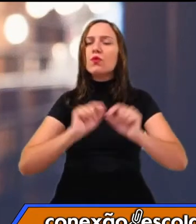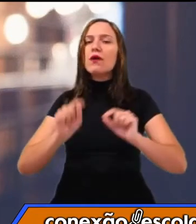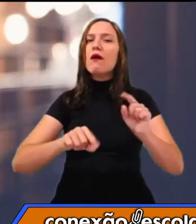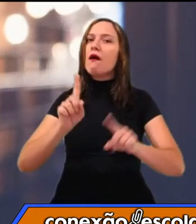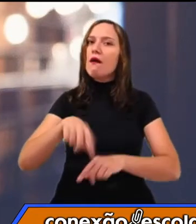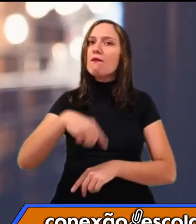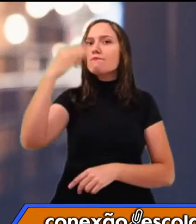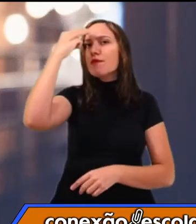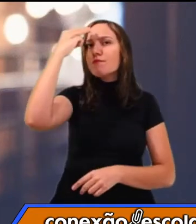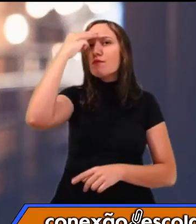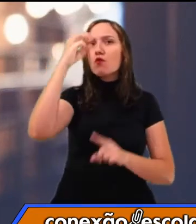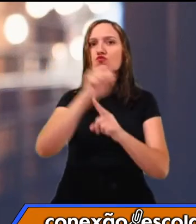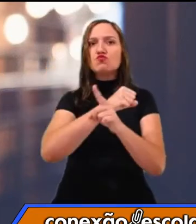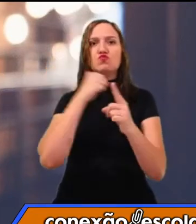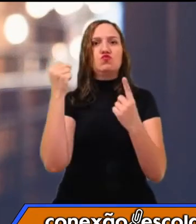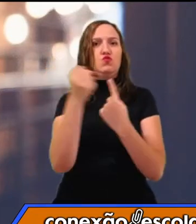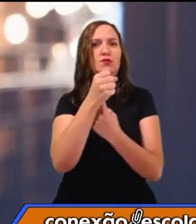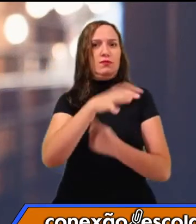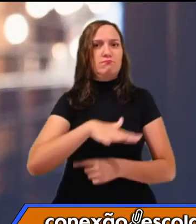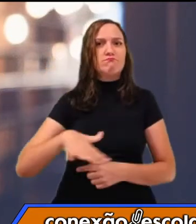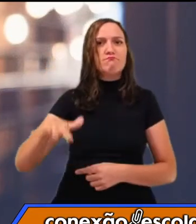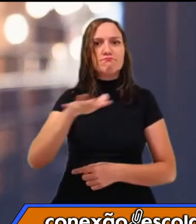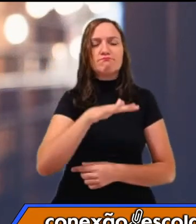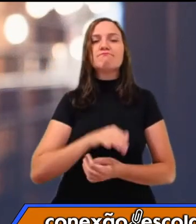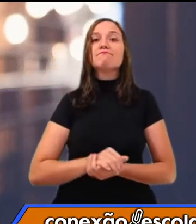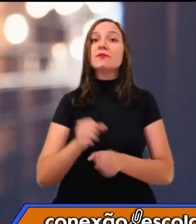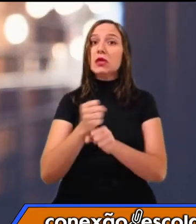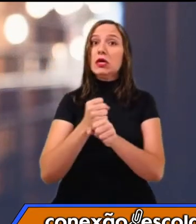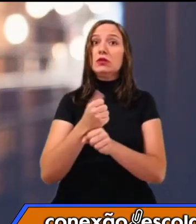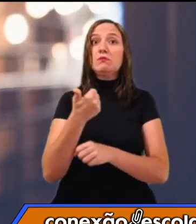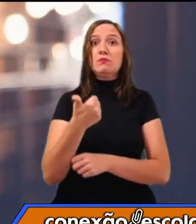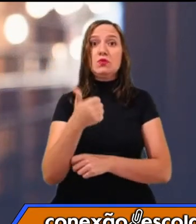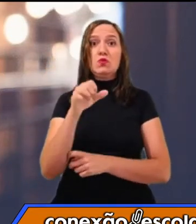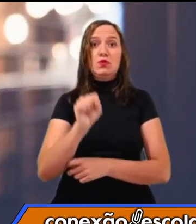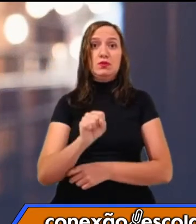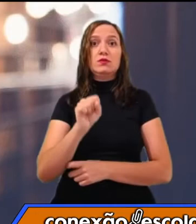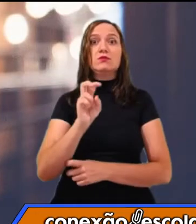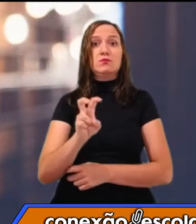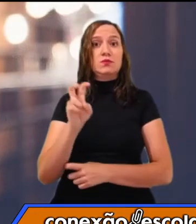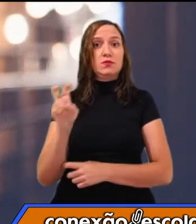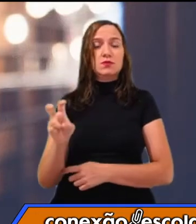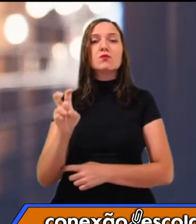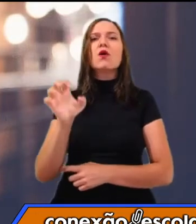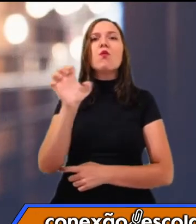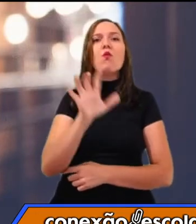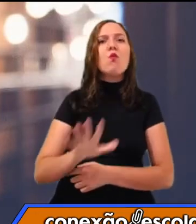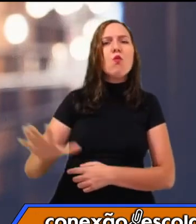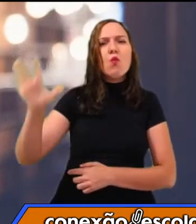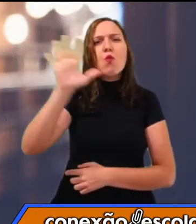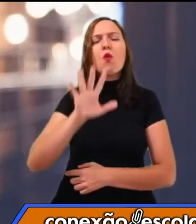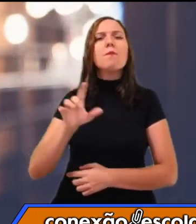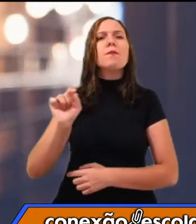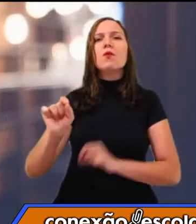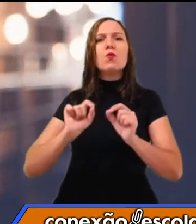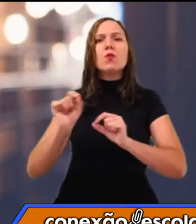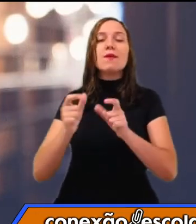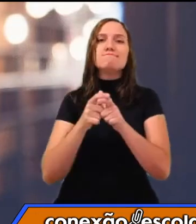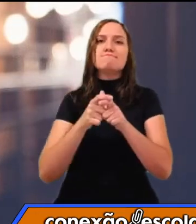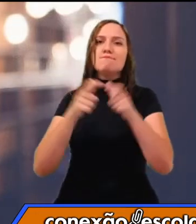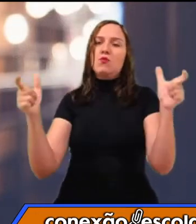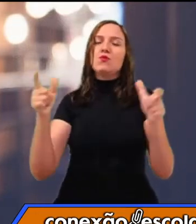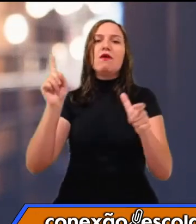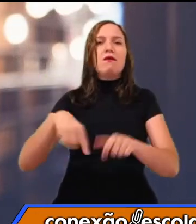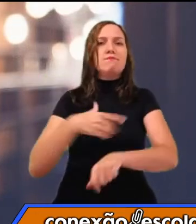Em 1895, havia na Europa a supremacia branca, né?